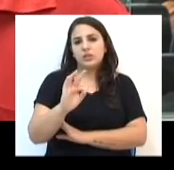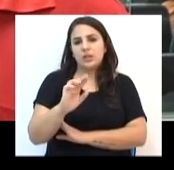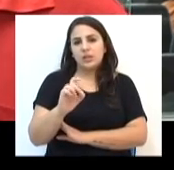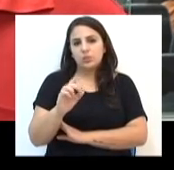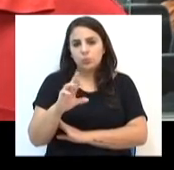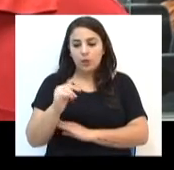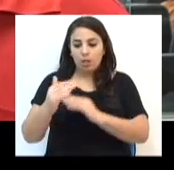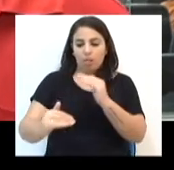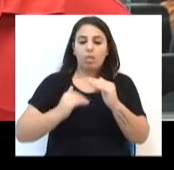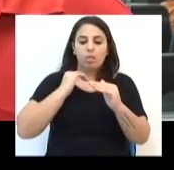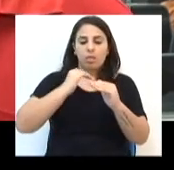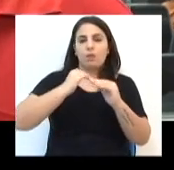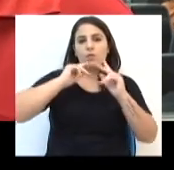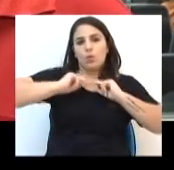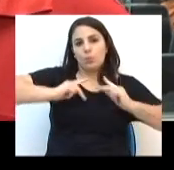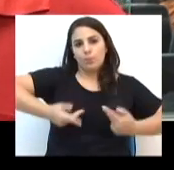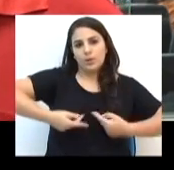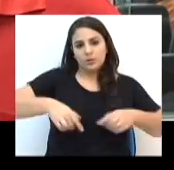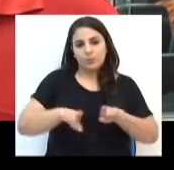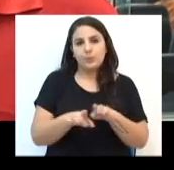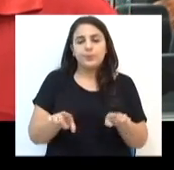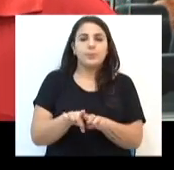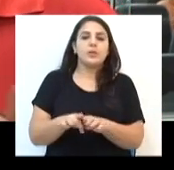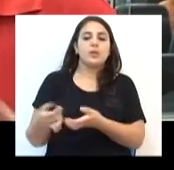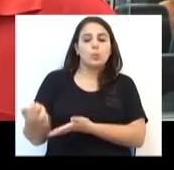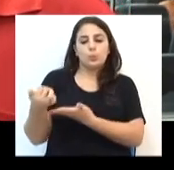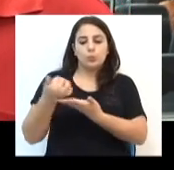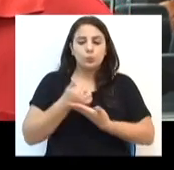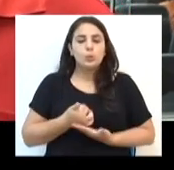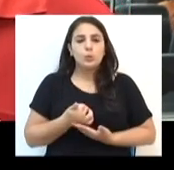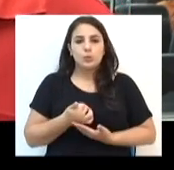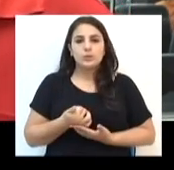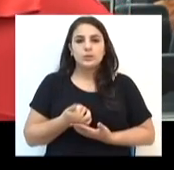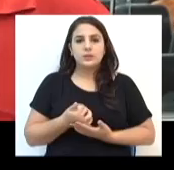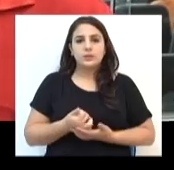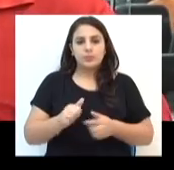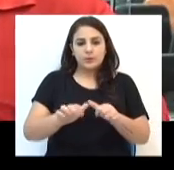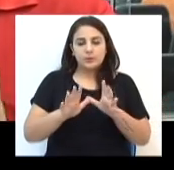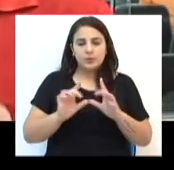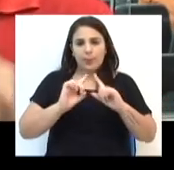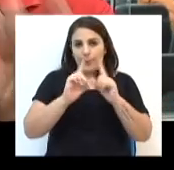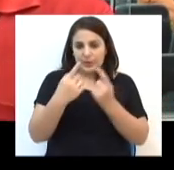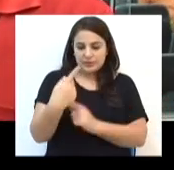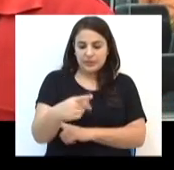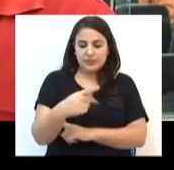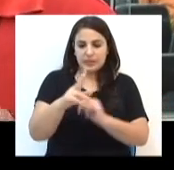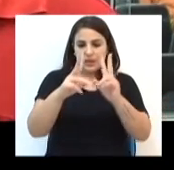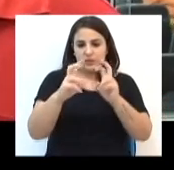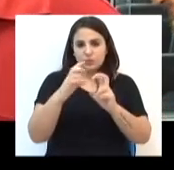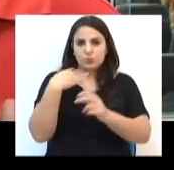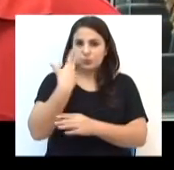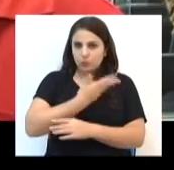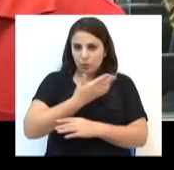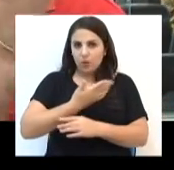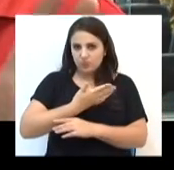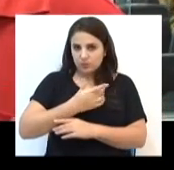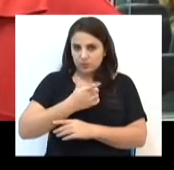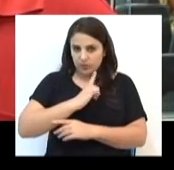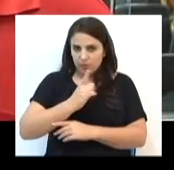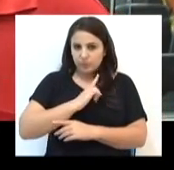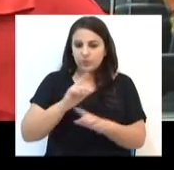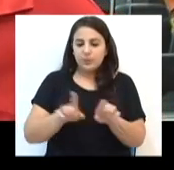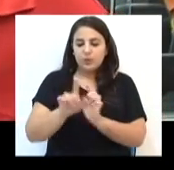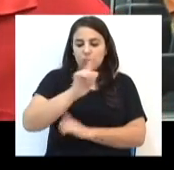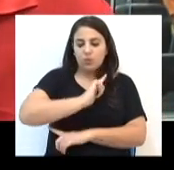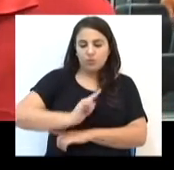no nível humano. Isso nem trouxe para o grande expediente, mas essa questão nós herdamos e os governos que